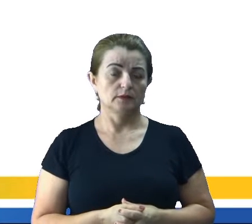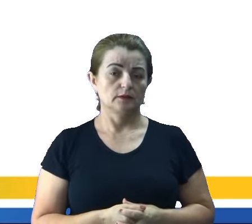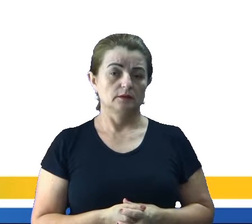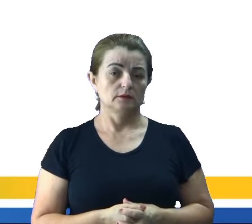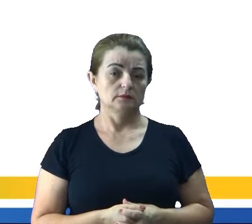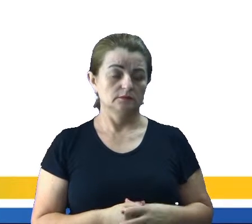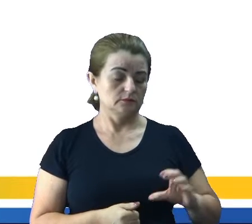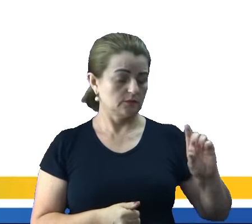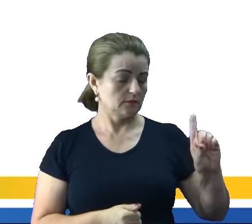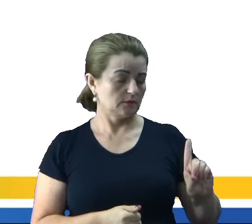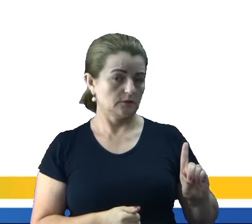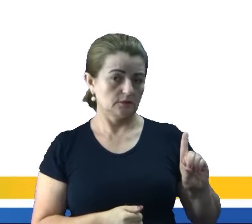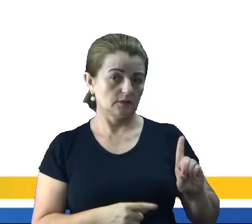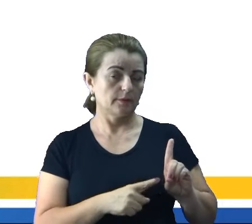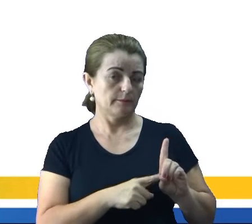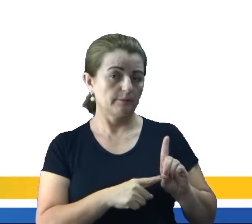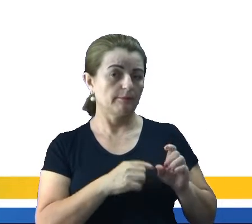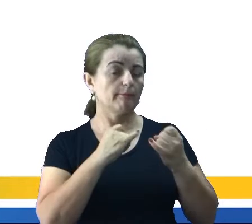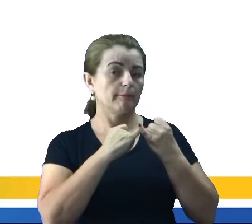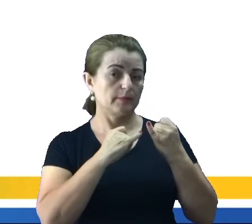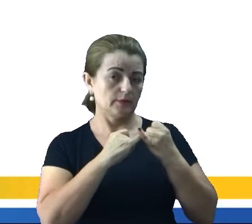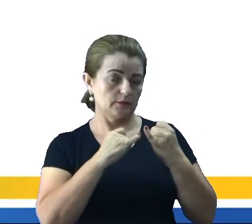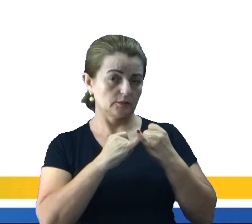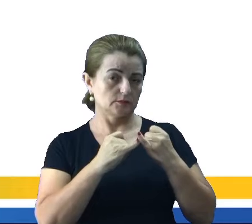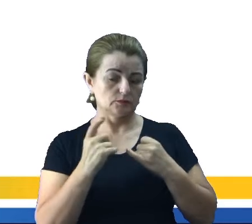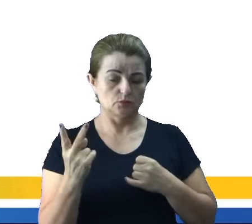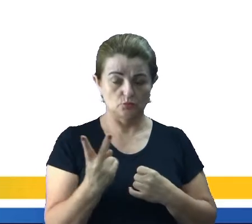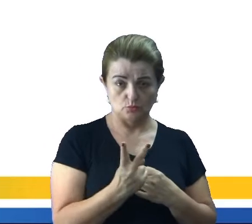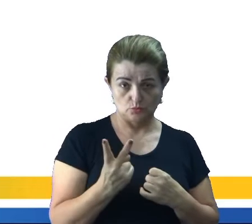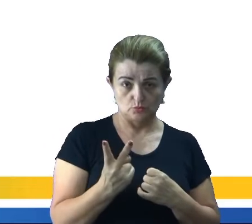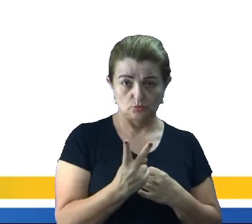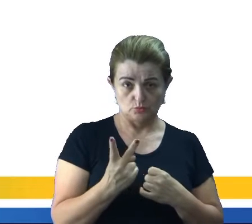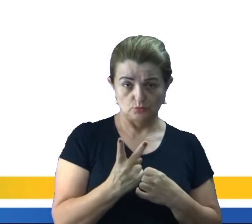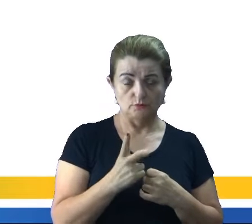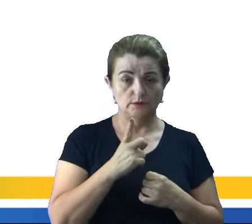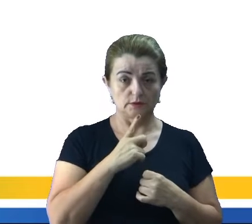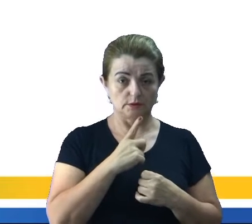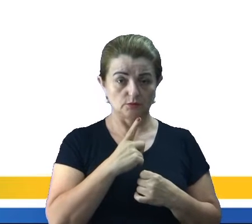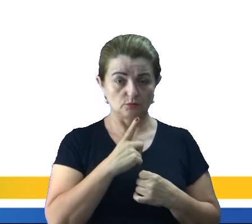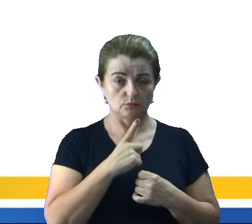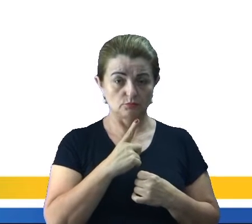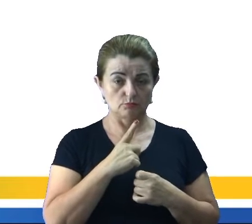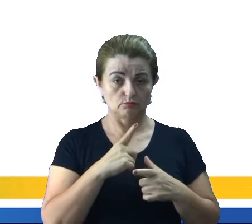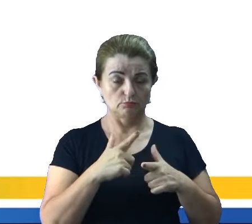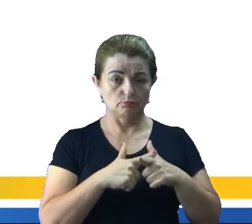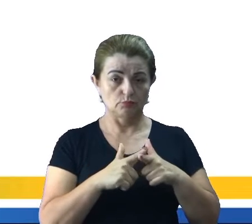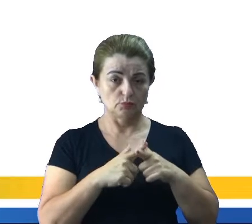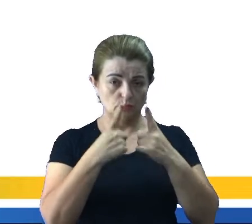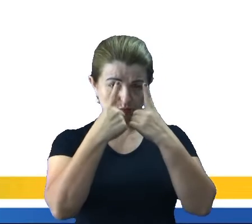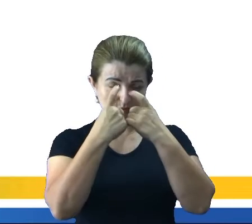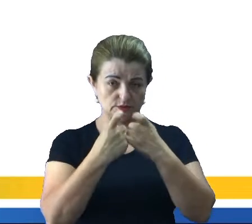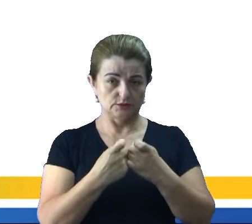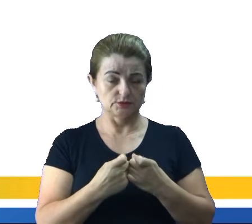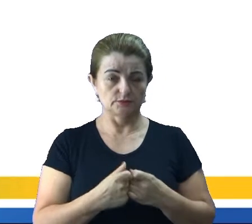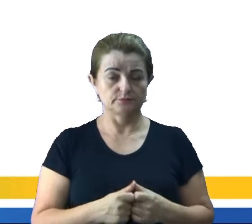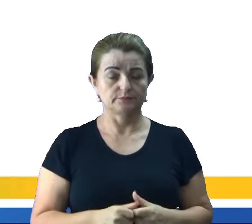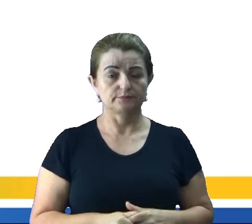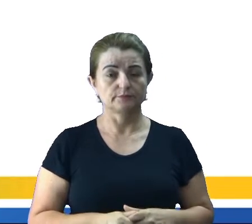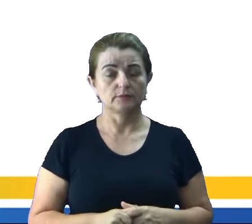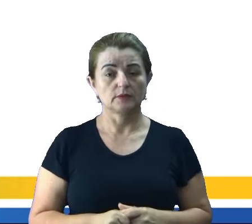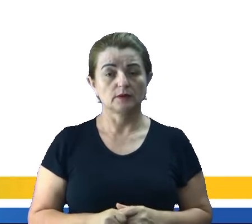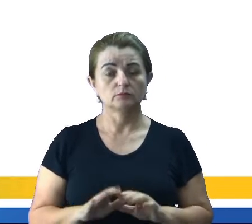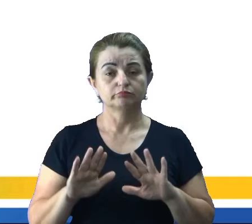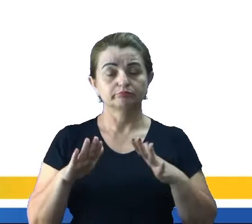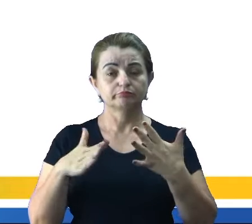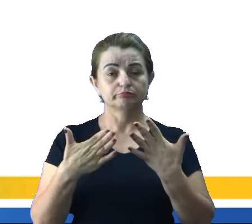E na letra D Parece que Calvin e Hobbes vão se acidentar Quais dessas são verdadeiras e quais